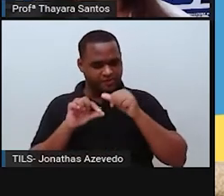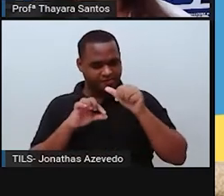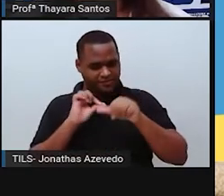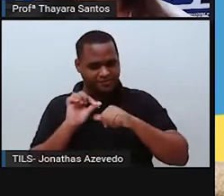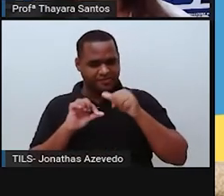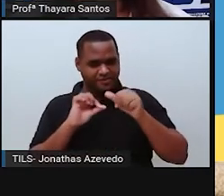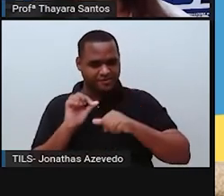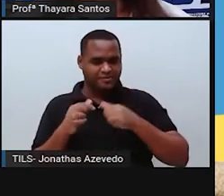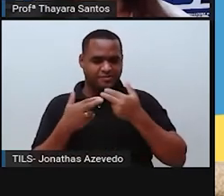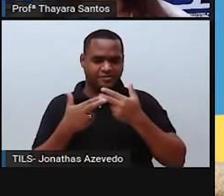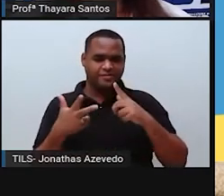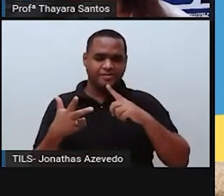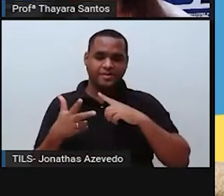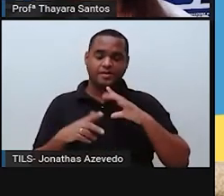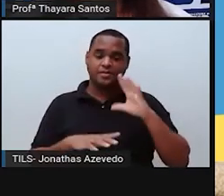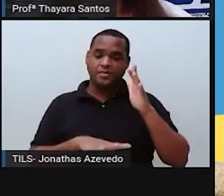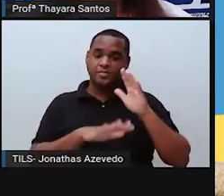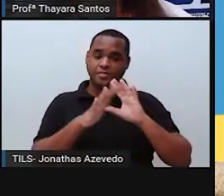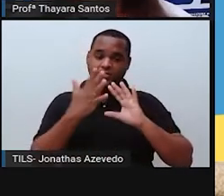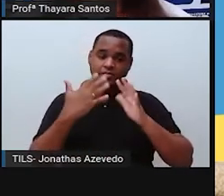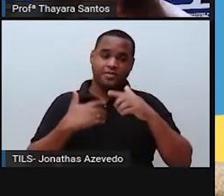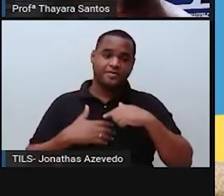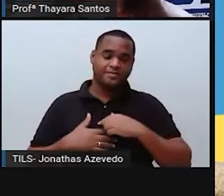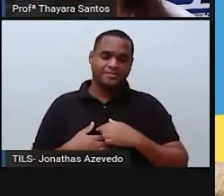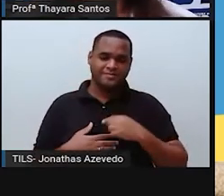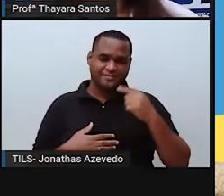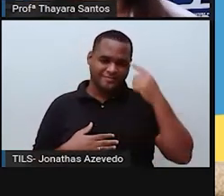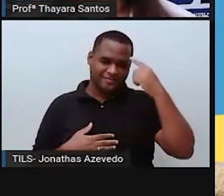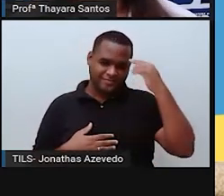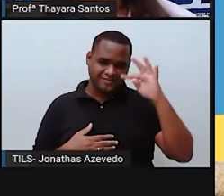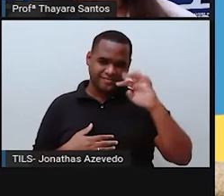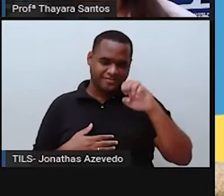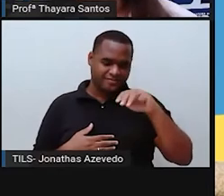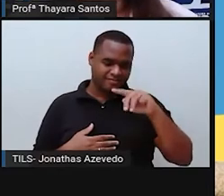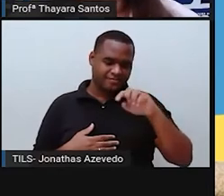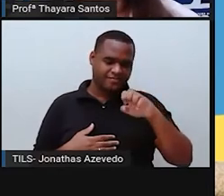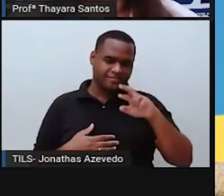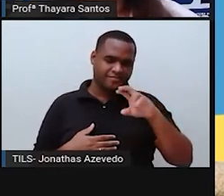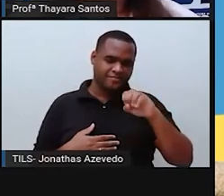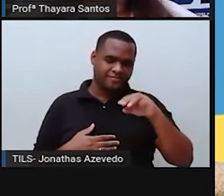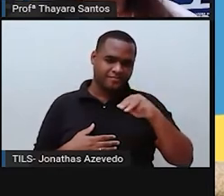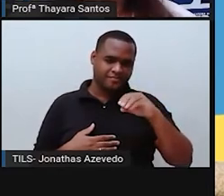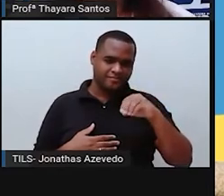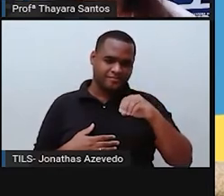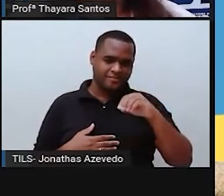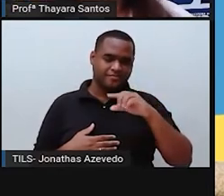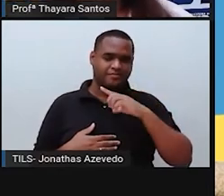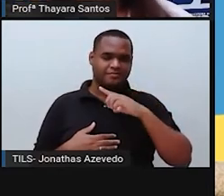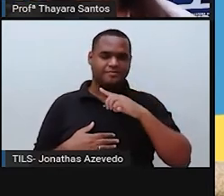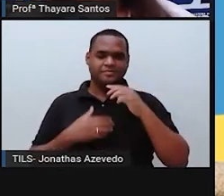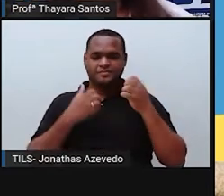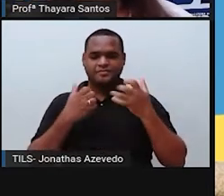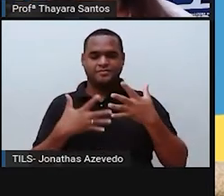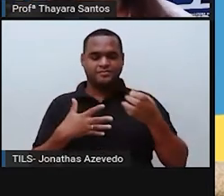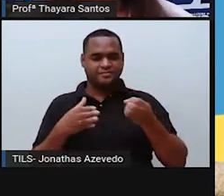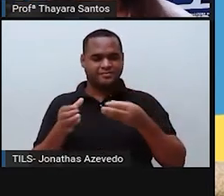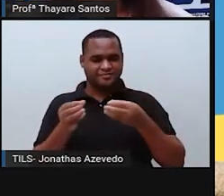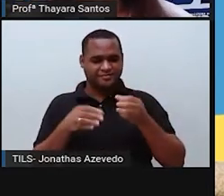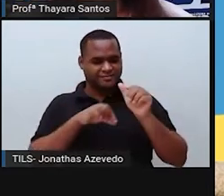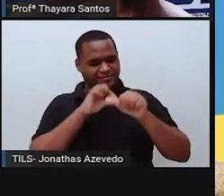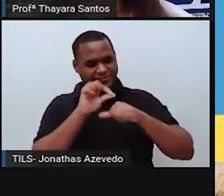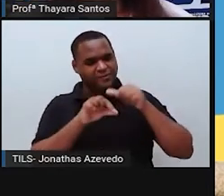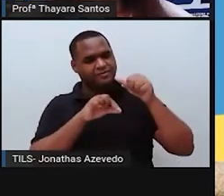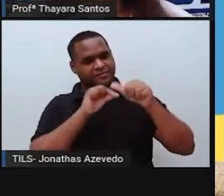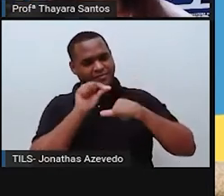vários fenômenos que atuam ali, como, por exemplo, o intemperismo, né? Para a formação de novo solo. Então, ela está se transformando